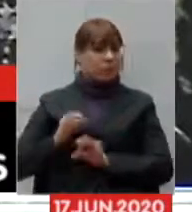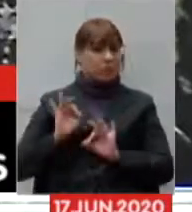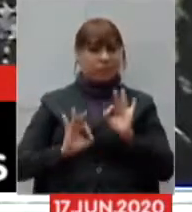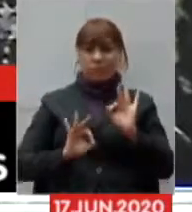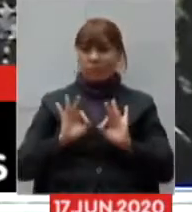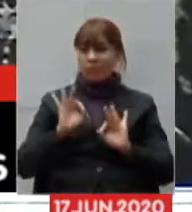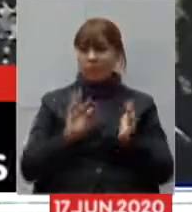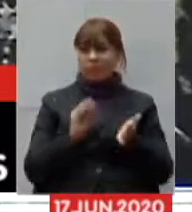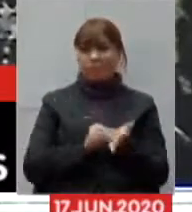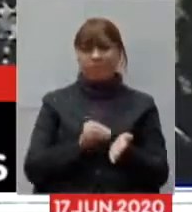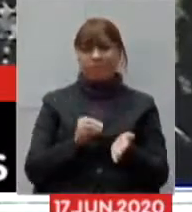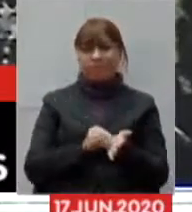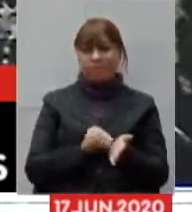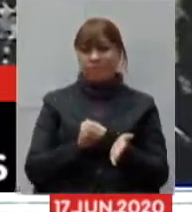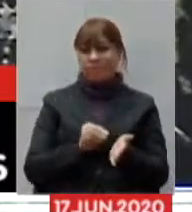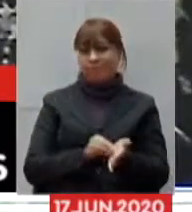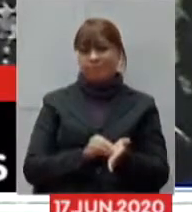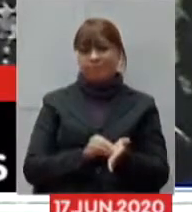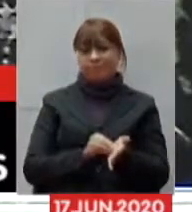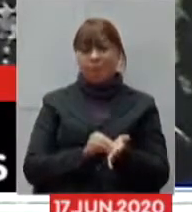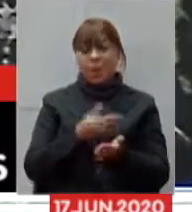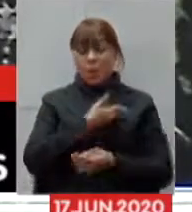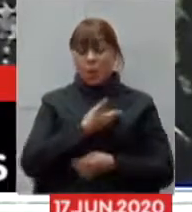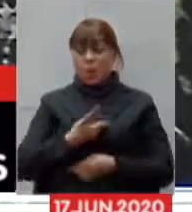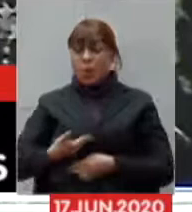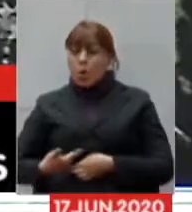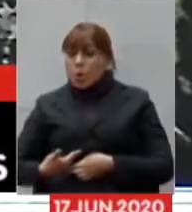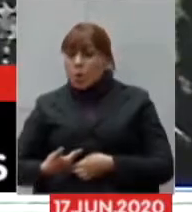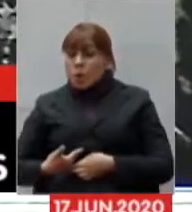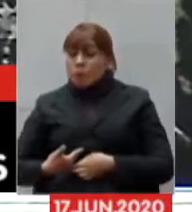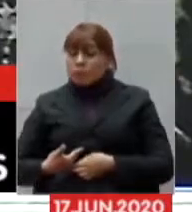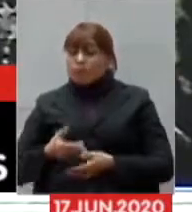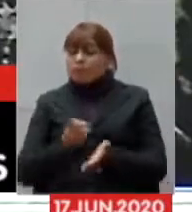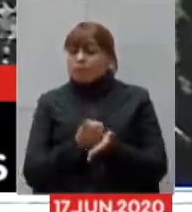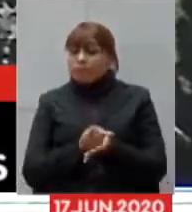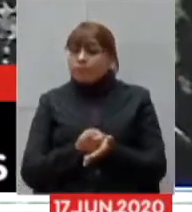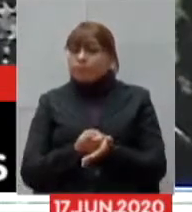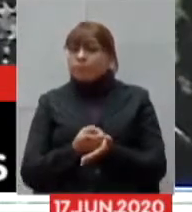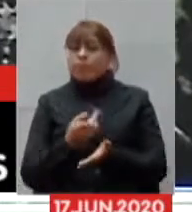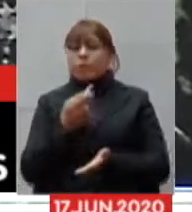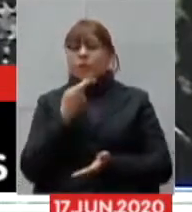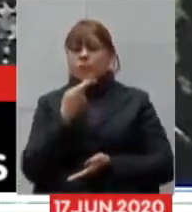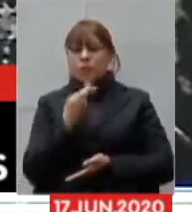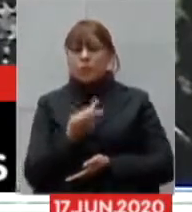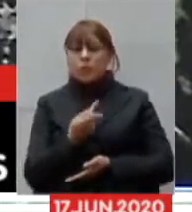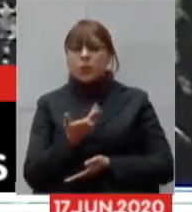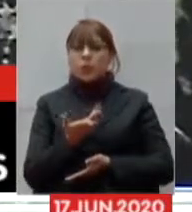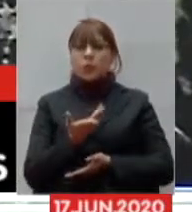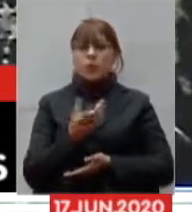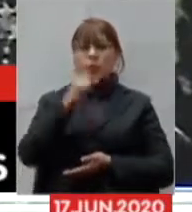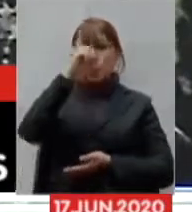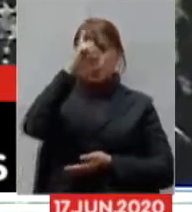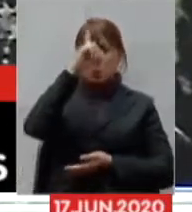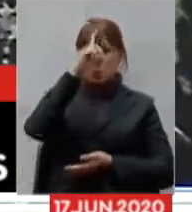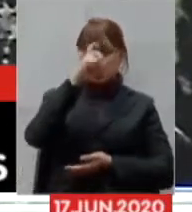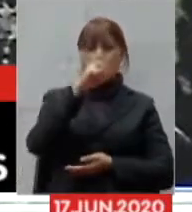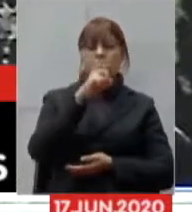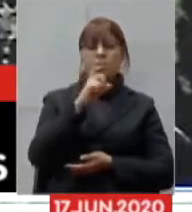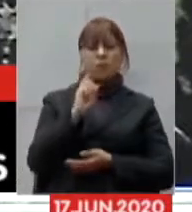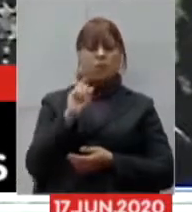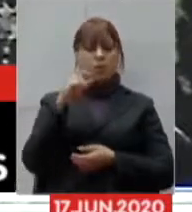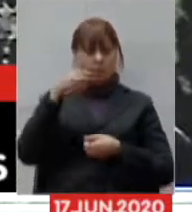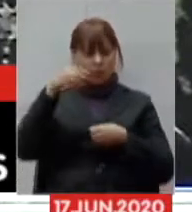o governo ficou o tempo todo fazendo a propaganda de um hospital de campanha aqui em Belo